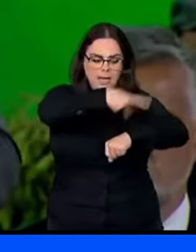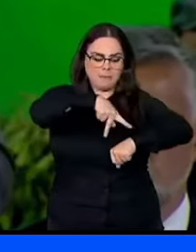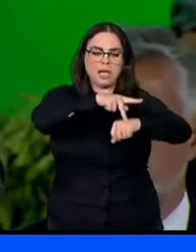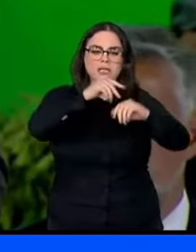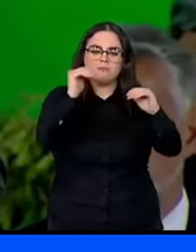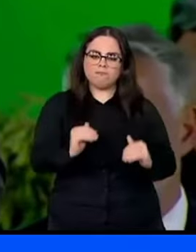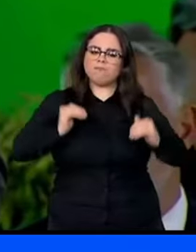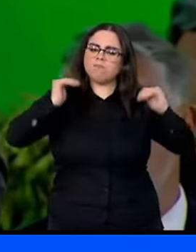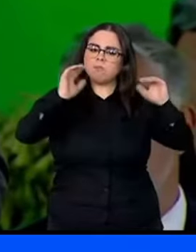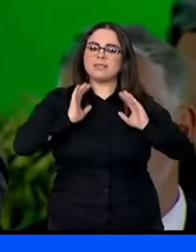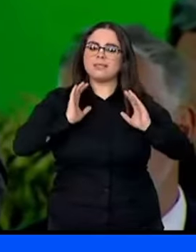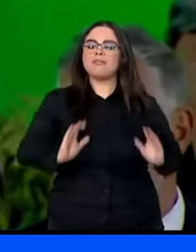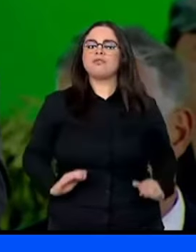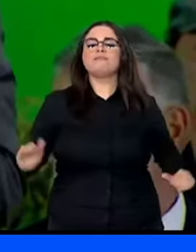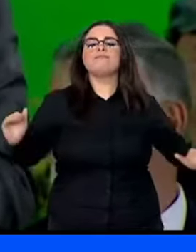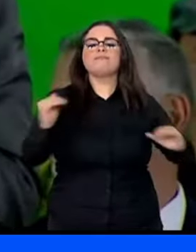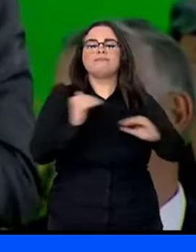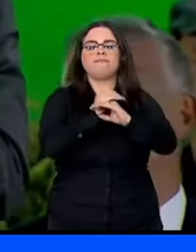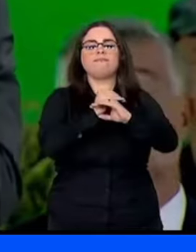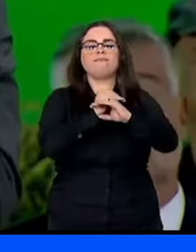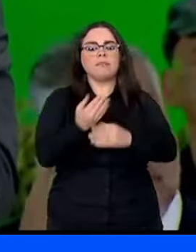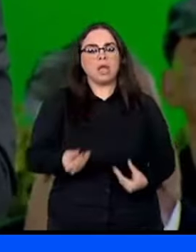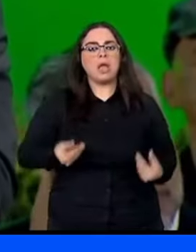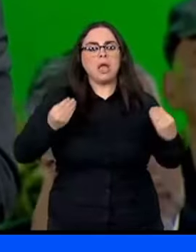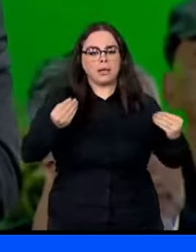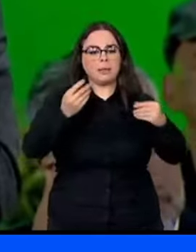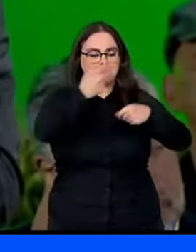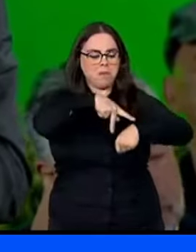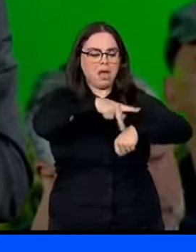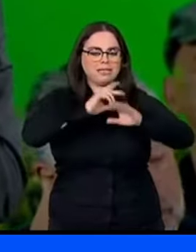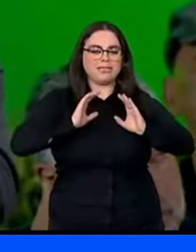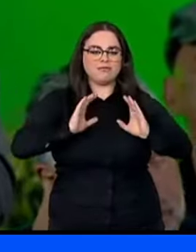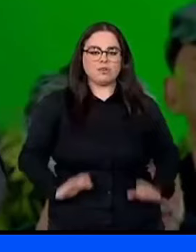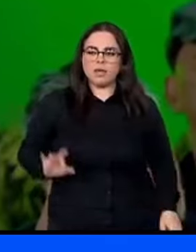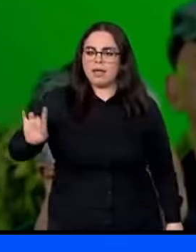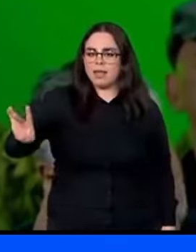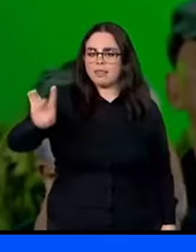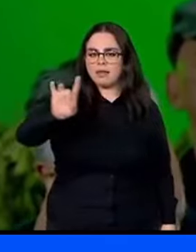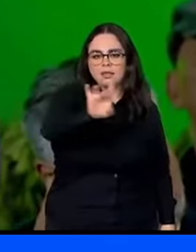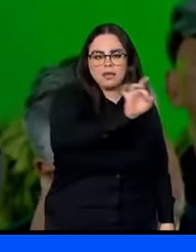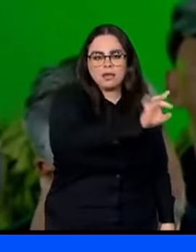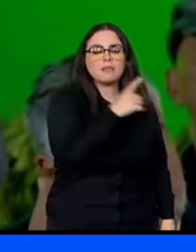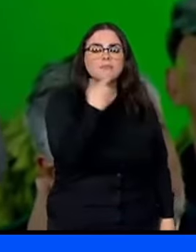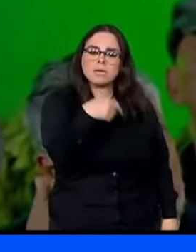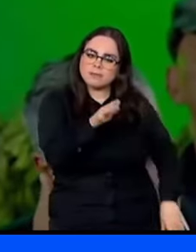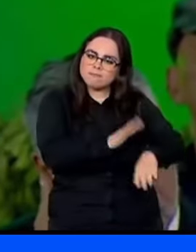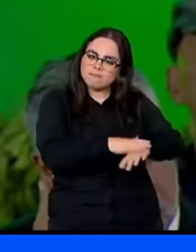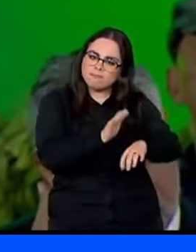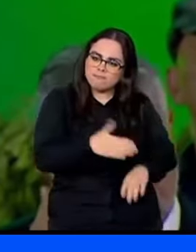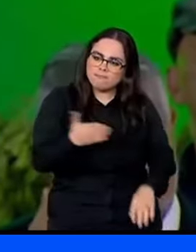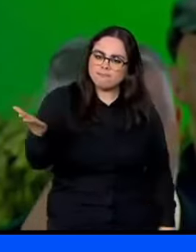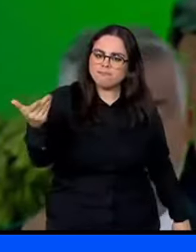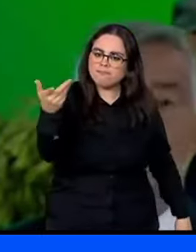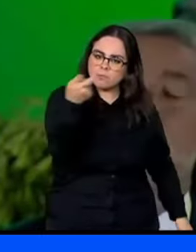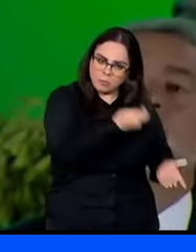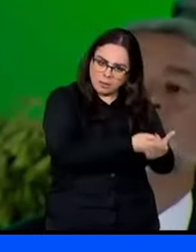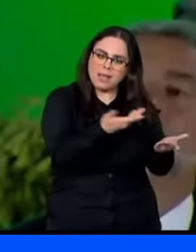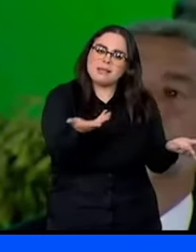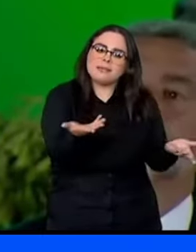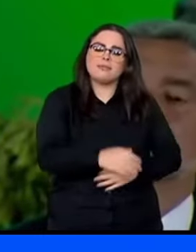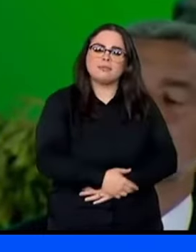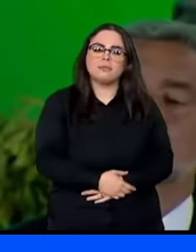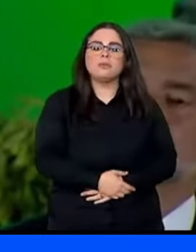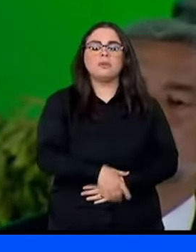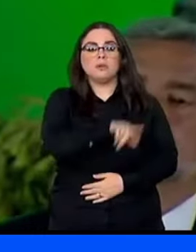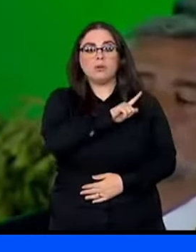civilidade Eu ia trazer esse país à civilidade Cada um de nós tem que fazer a sua obrigação O